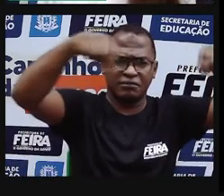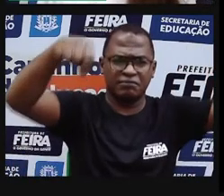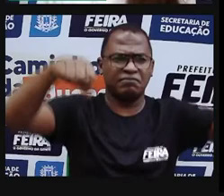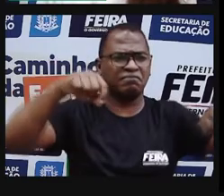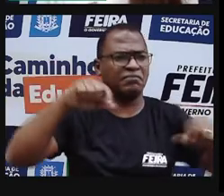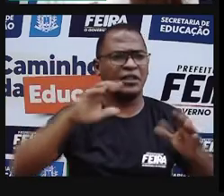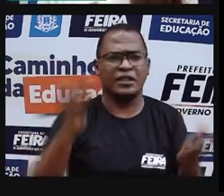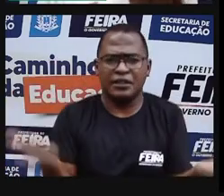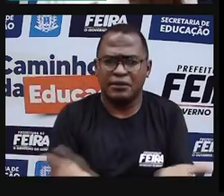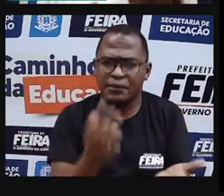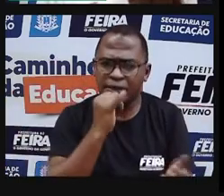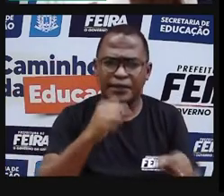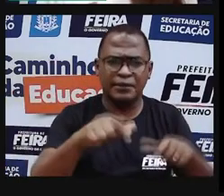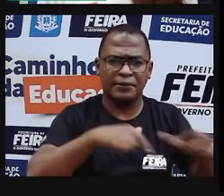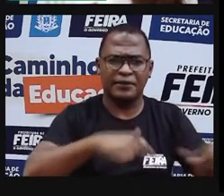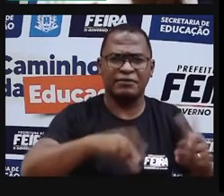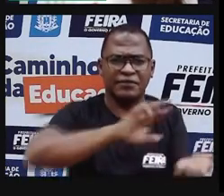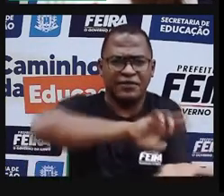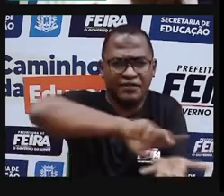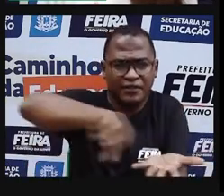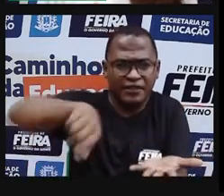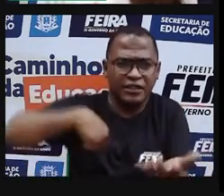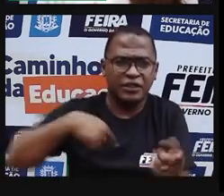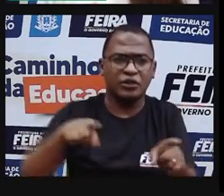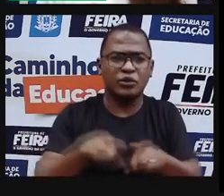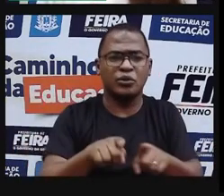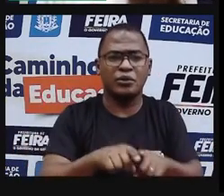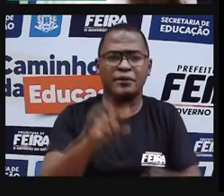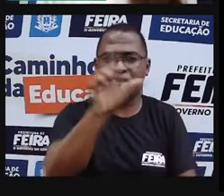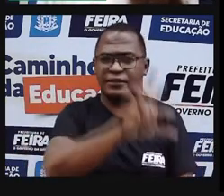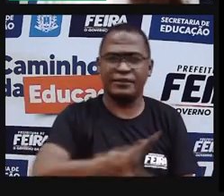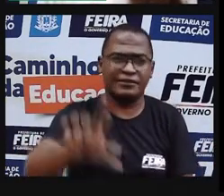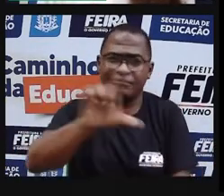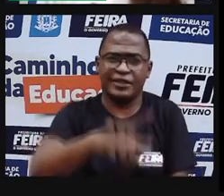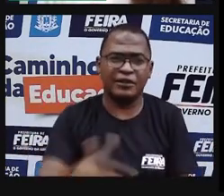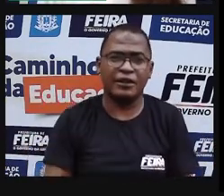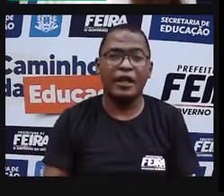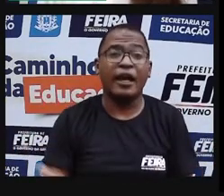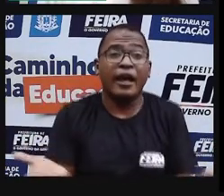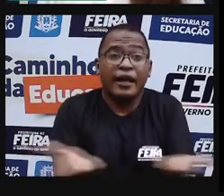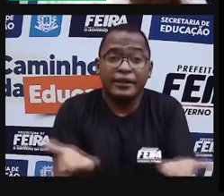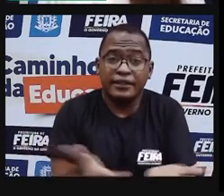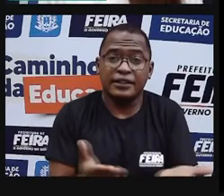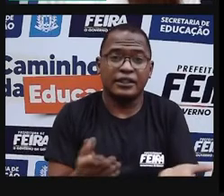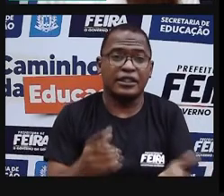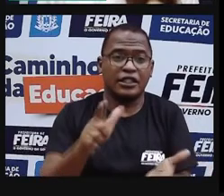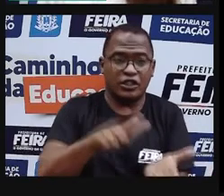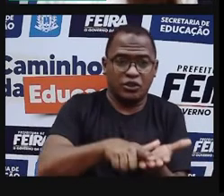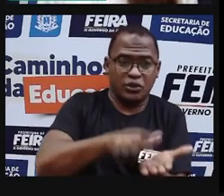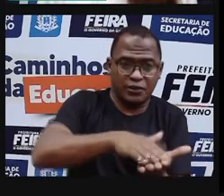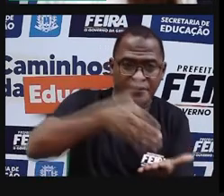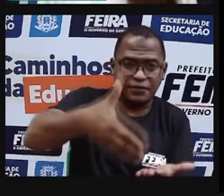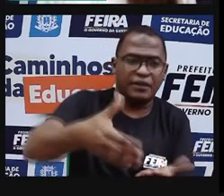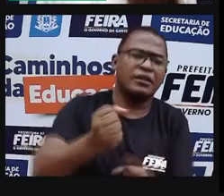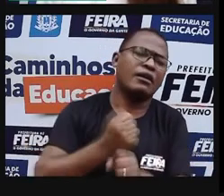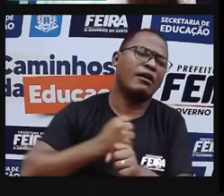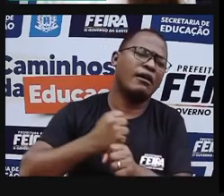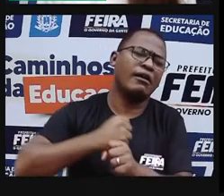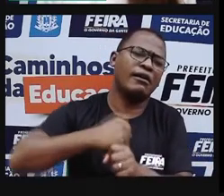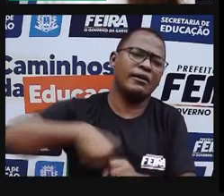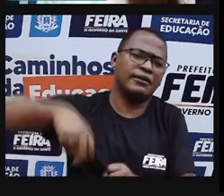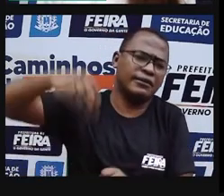artesanato. Então, é uma arte milenar, é uma arte de muitos anos,